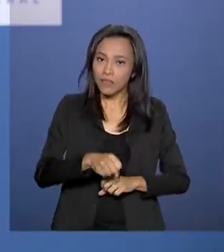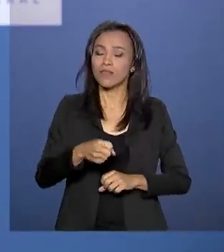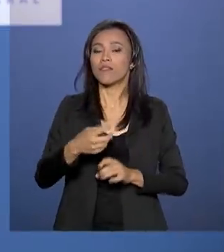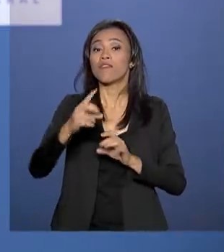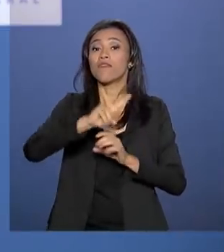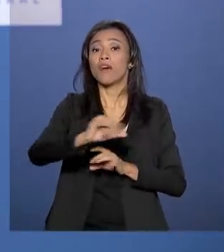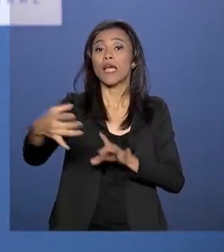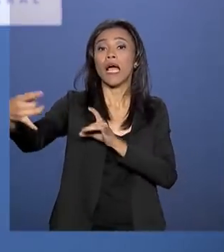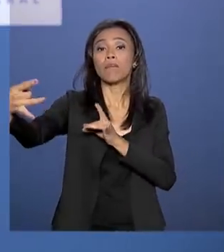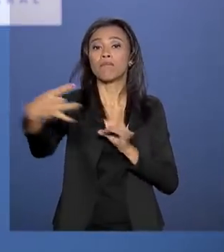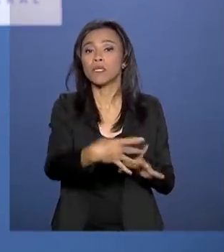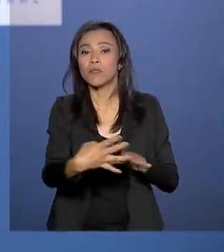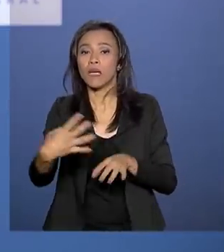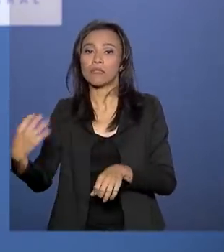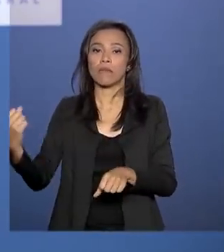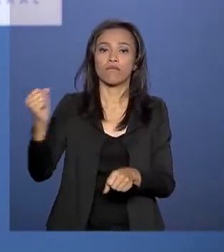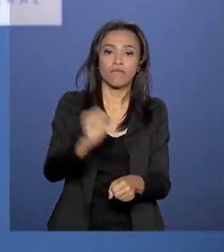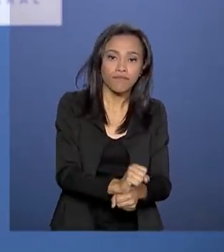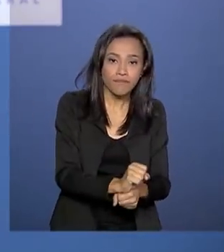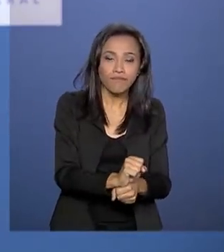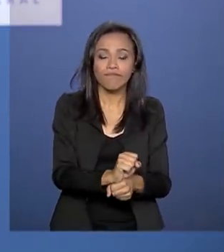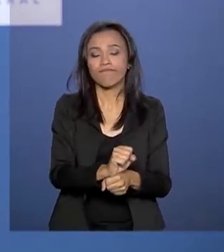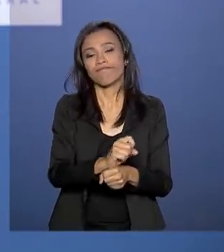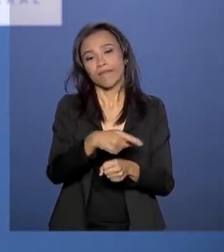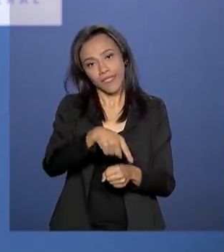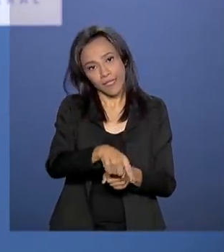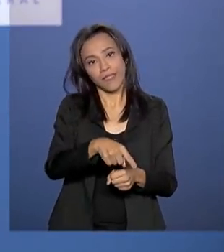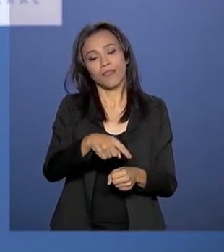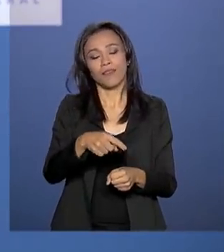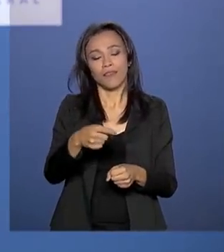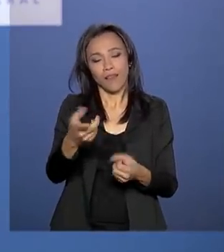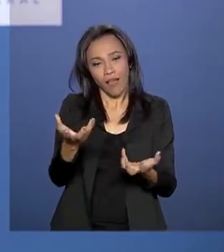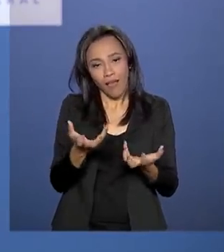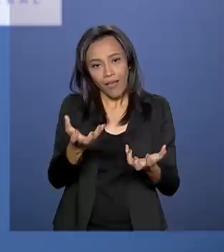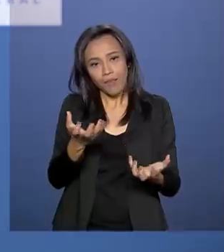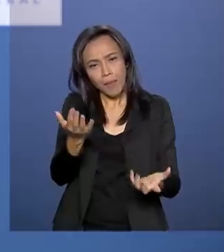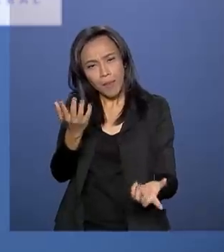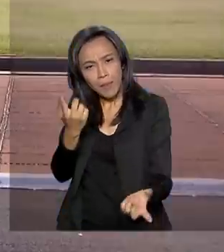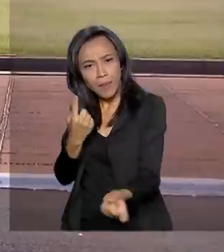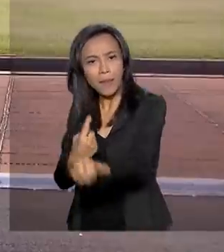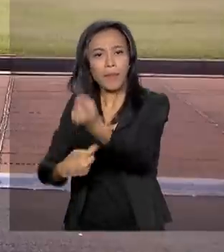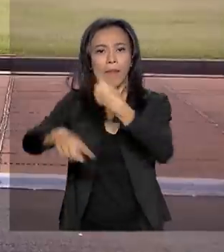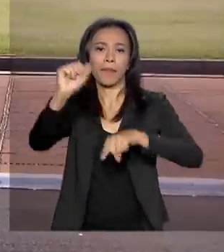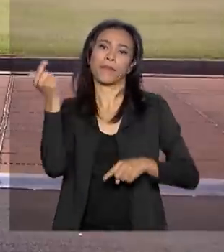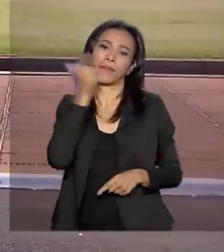que se encontra rumo a, então, a sonhada prosperidade.